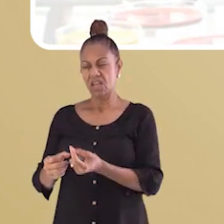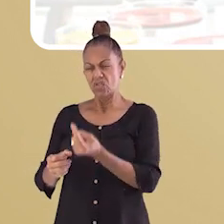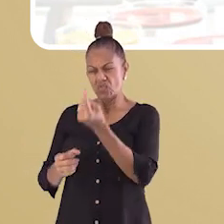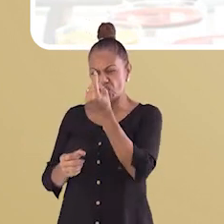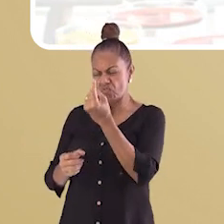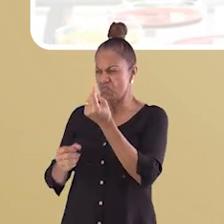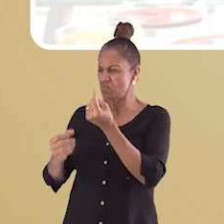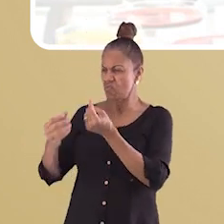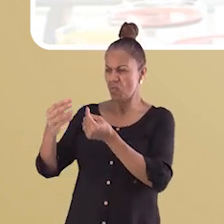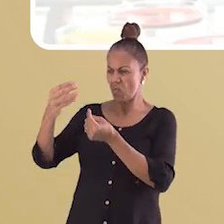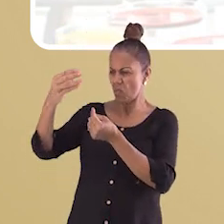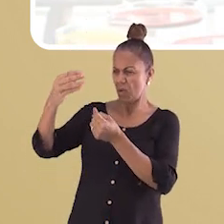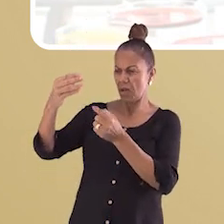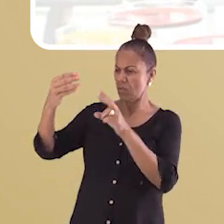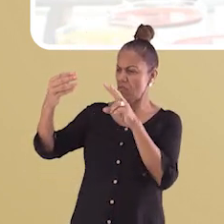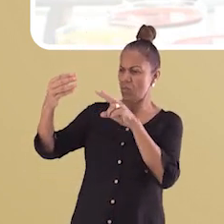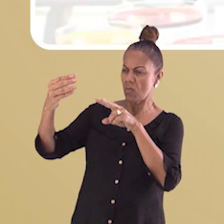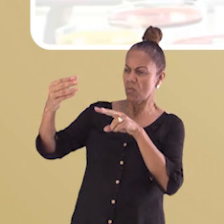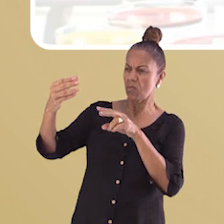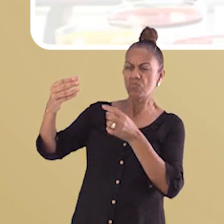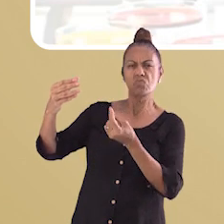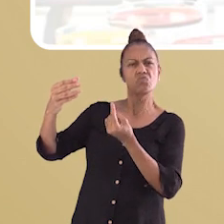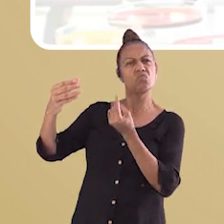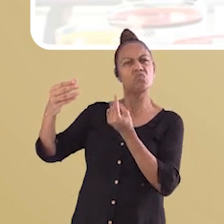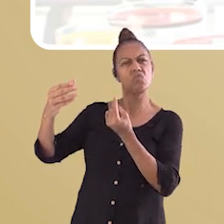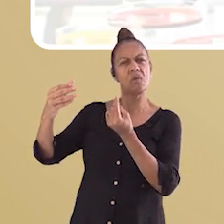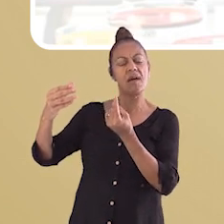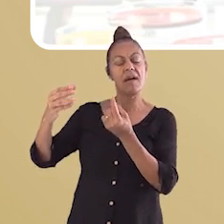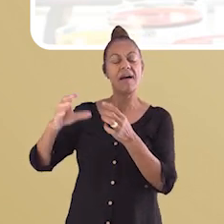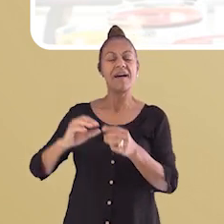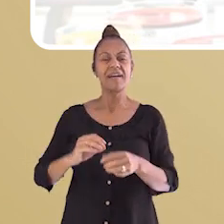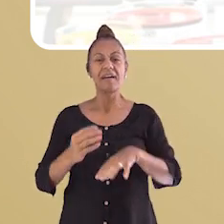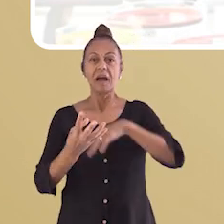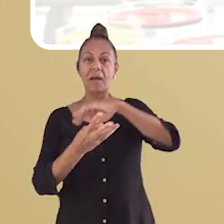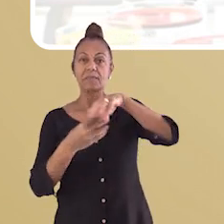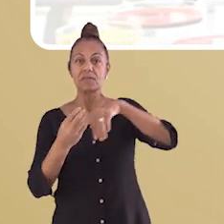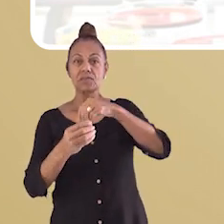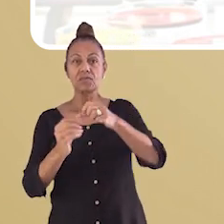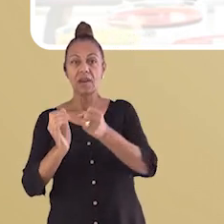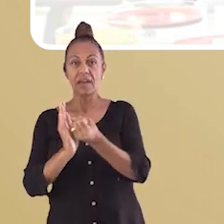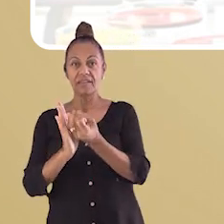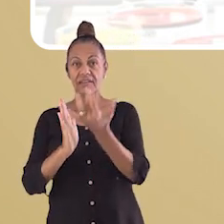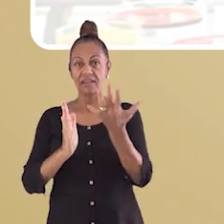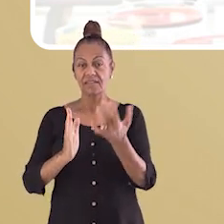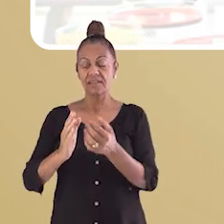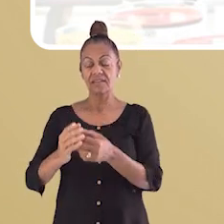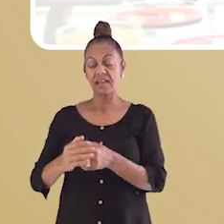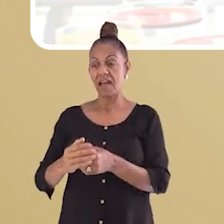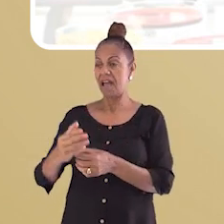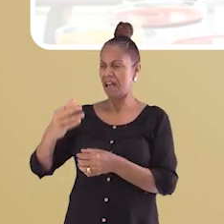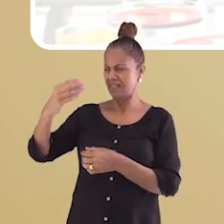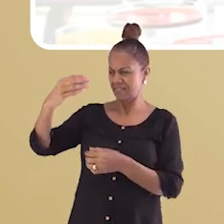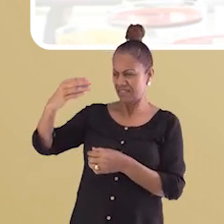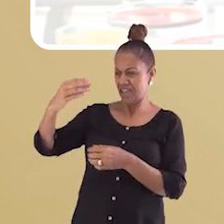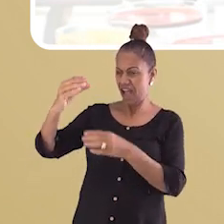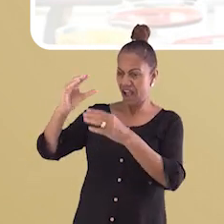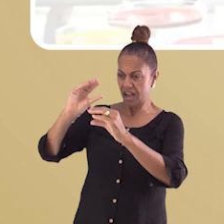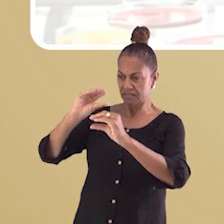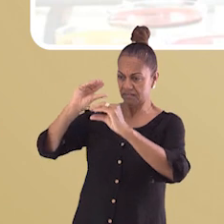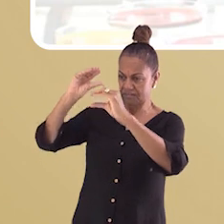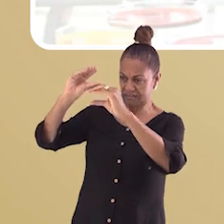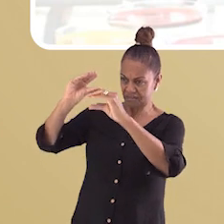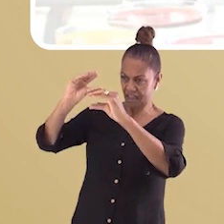difícil visualizar a olho nu que ali possui mais de uma substância. Já as misturas heterogêneas possuem duas ou mais fases.